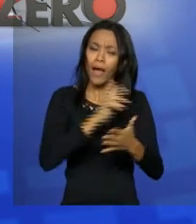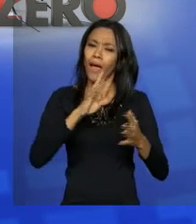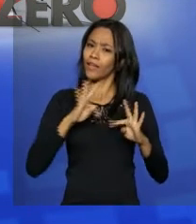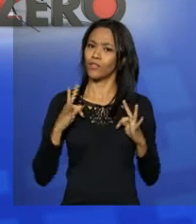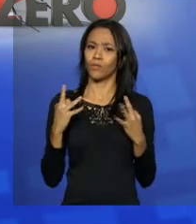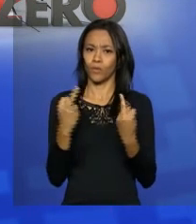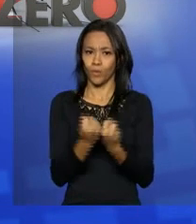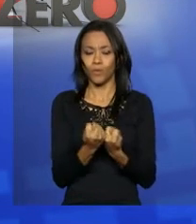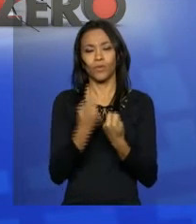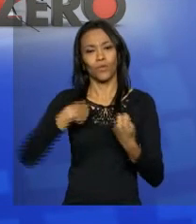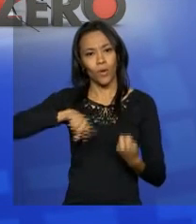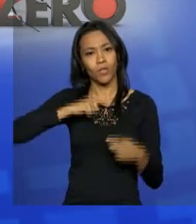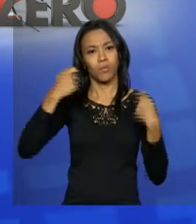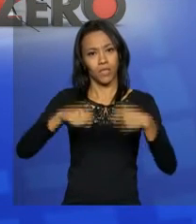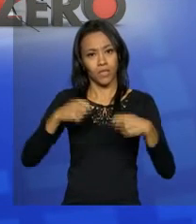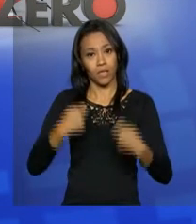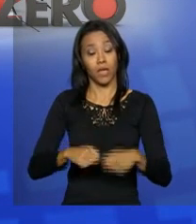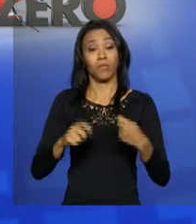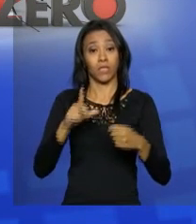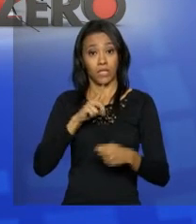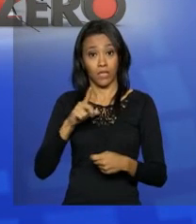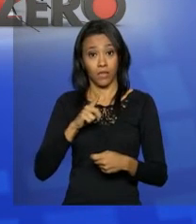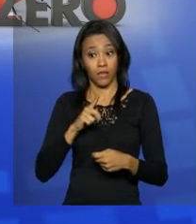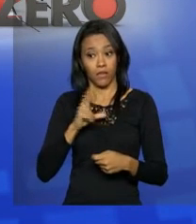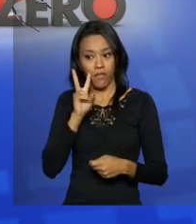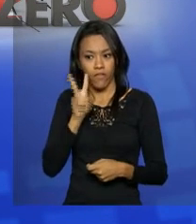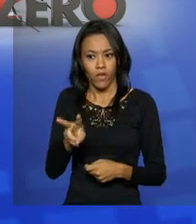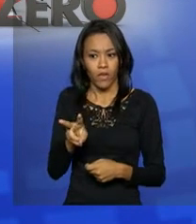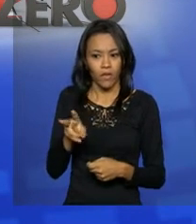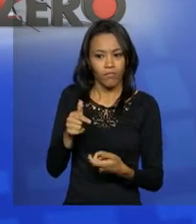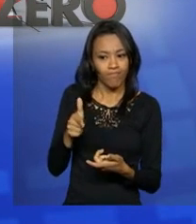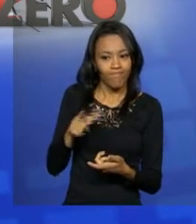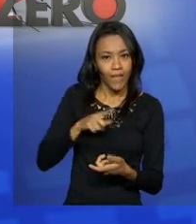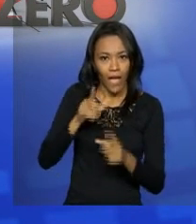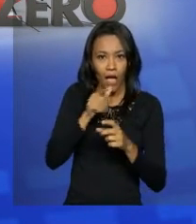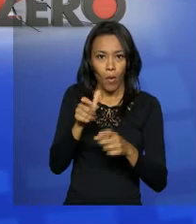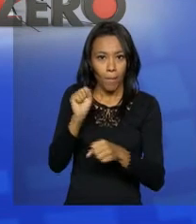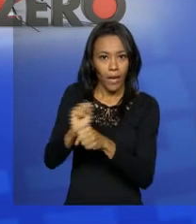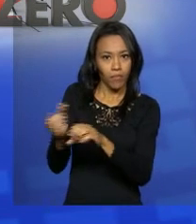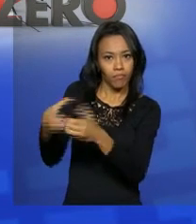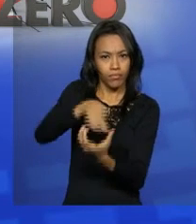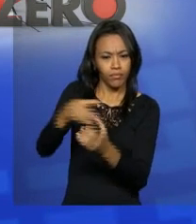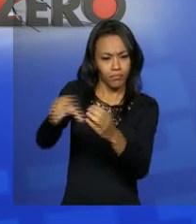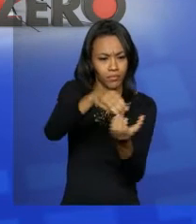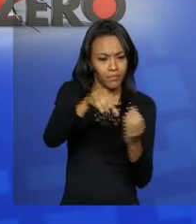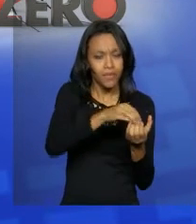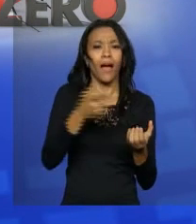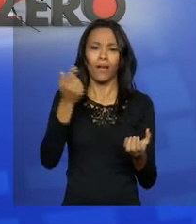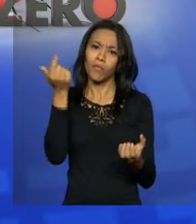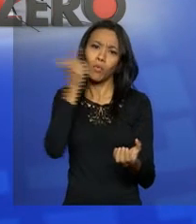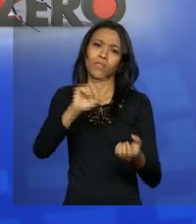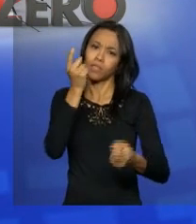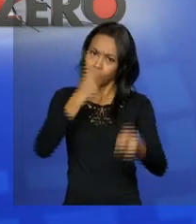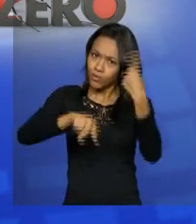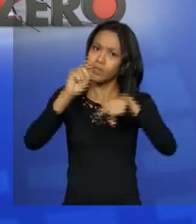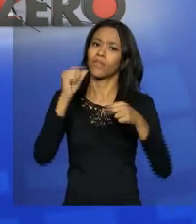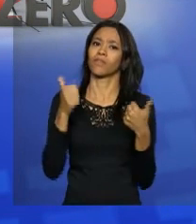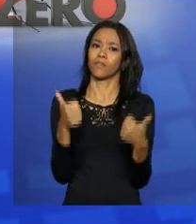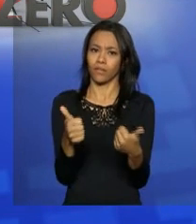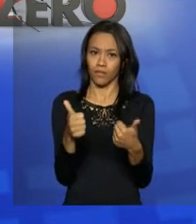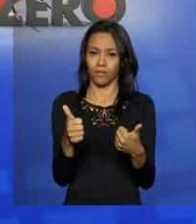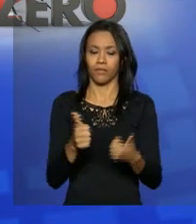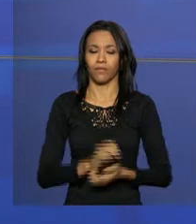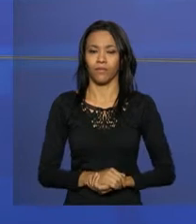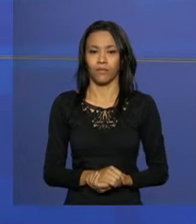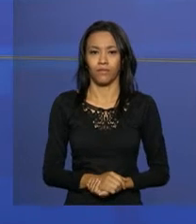temos que incorporar os hábitos de combate ao mosquito para que tenhamos sucesso e teremos sucesso, basicamente, com a mobilização sendo muito grande e